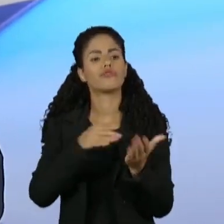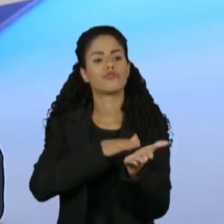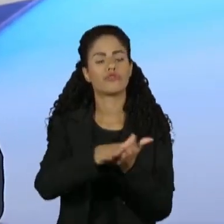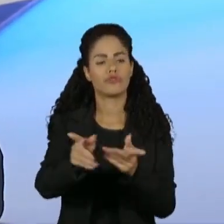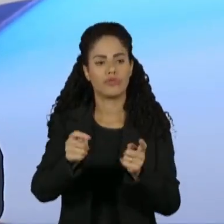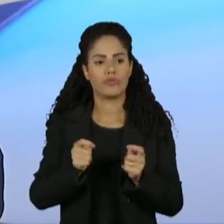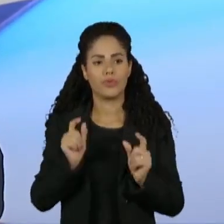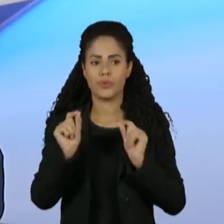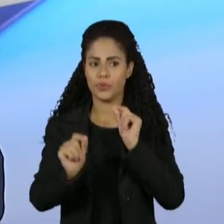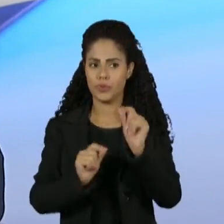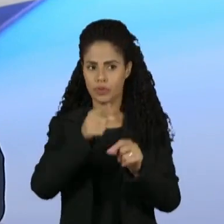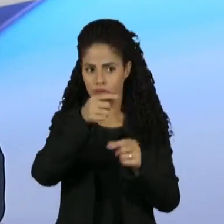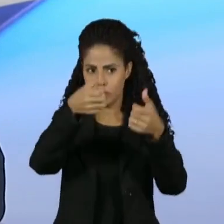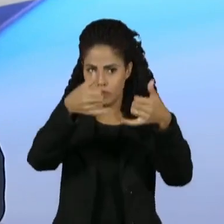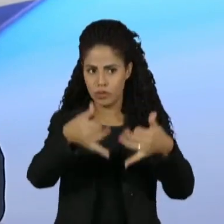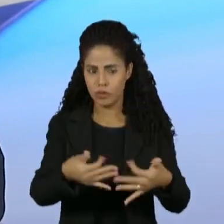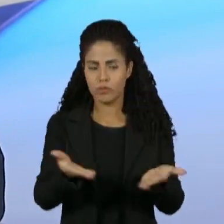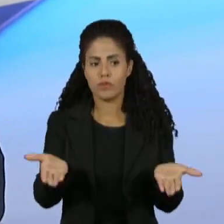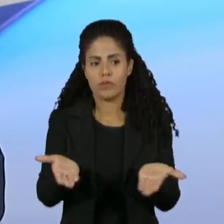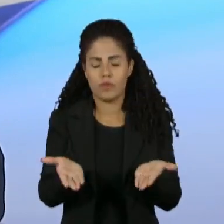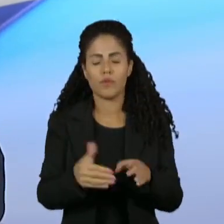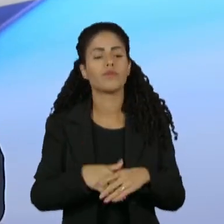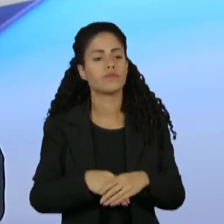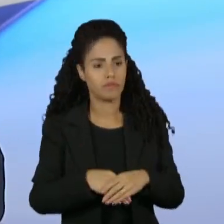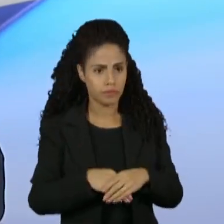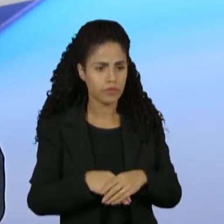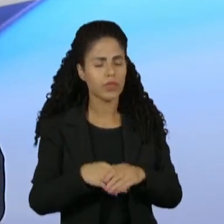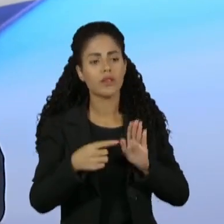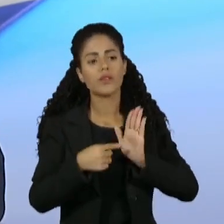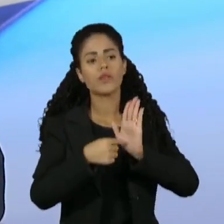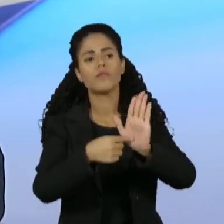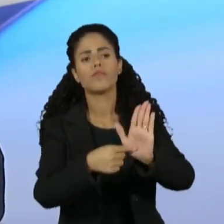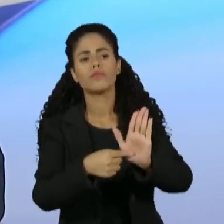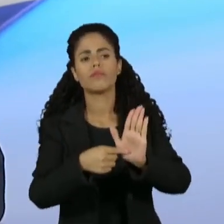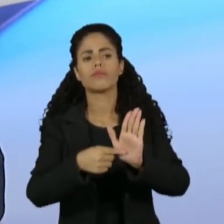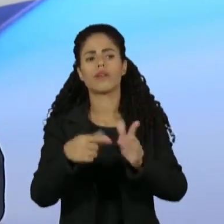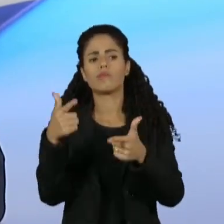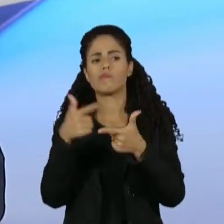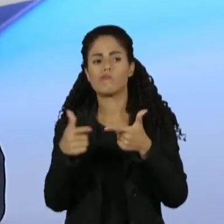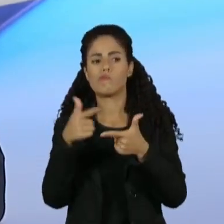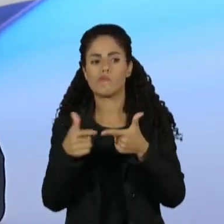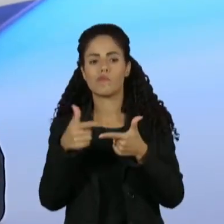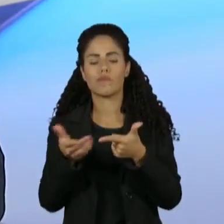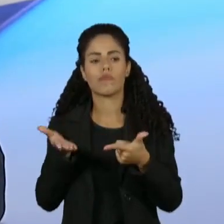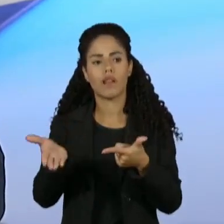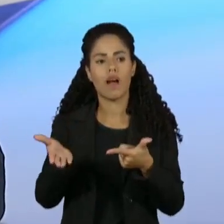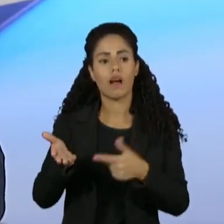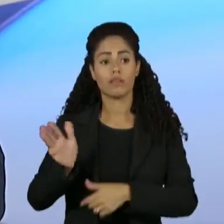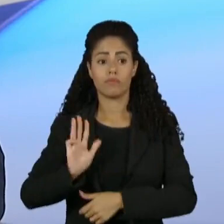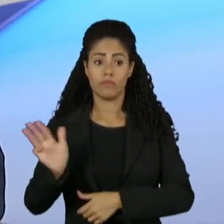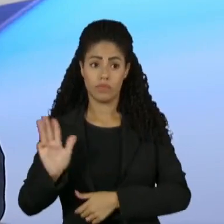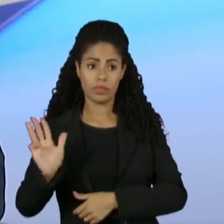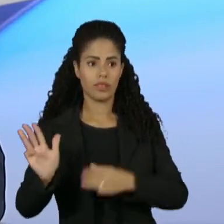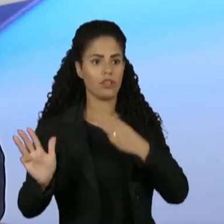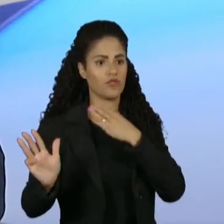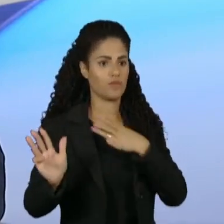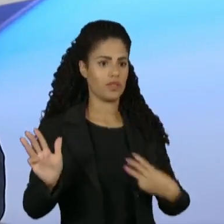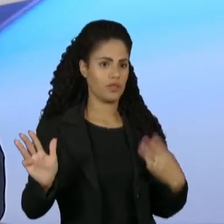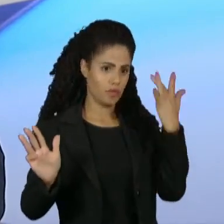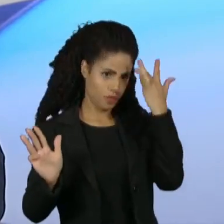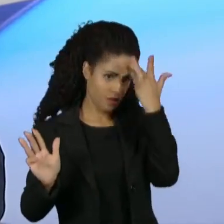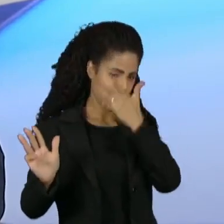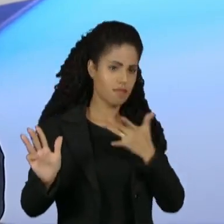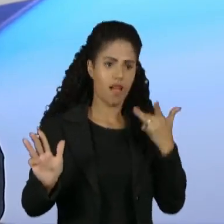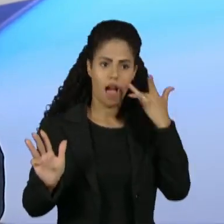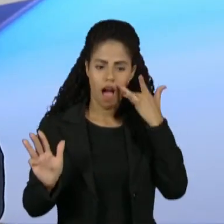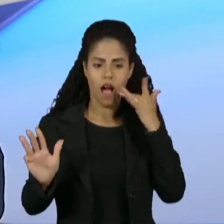a hipótese de que o episódio revelaria ali algum tipo de divergência no interior do governo entre o presidente e o ministro da Fazenda, né?